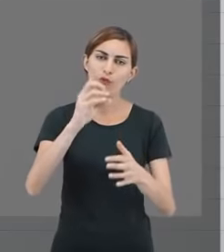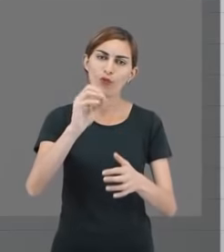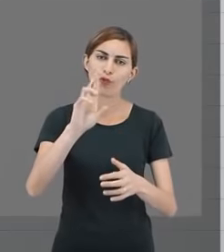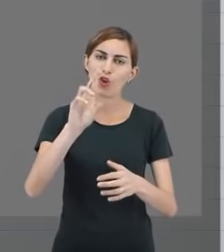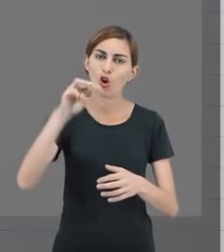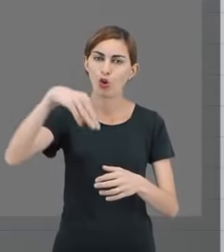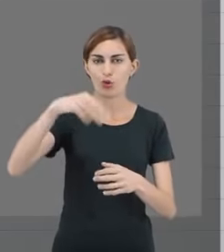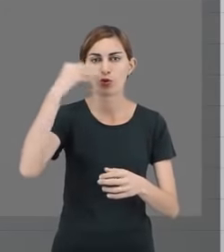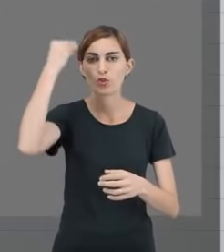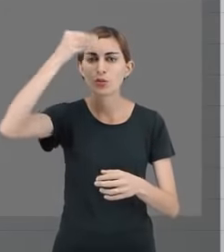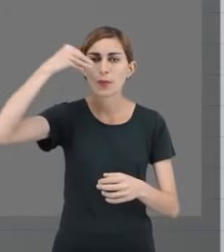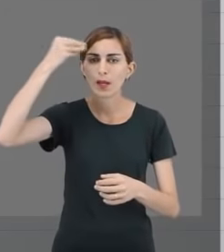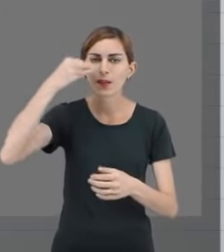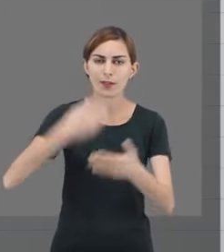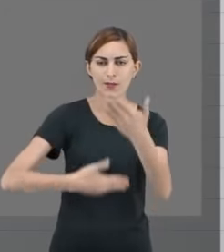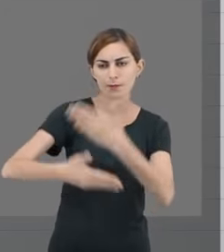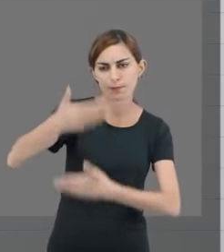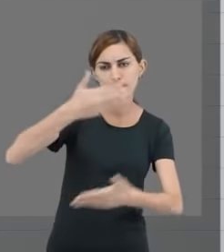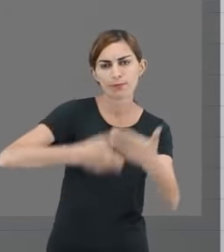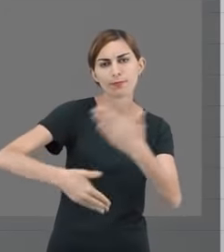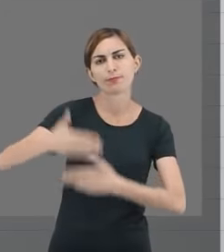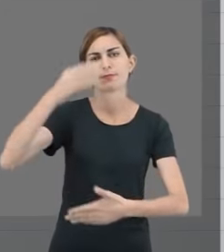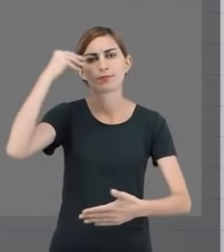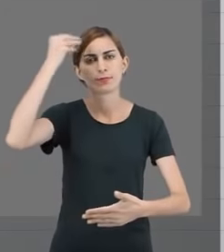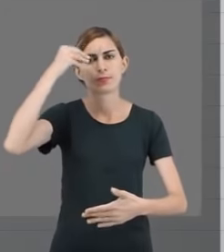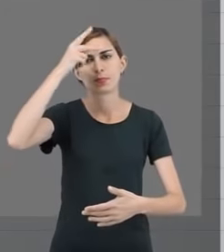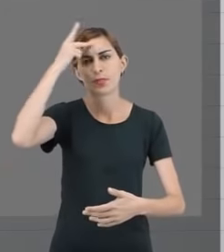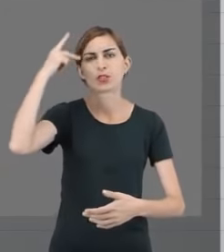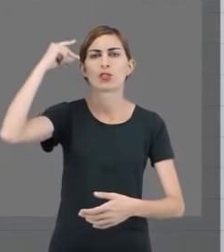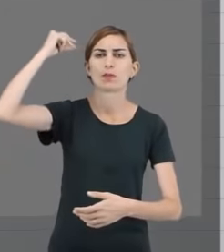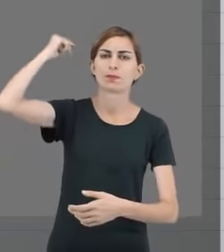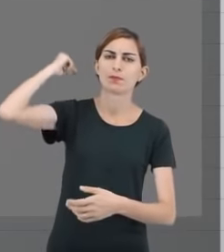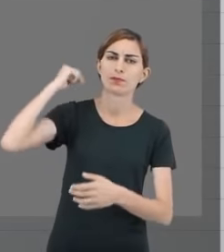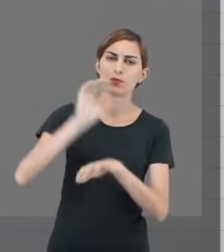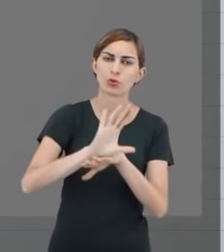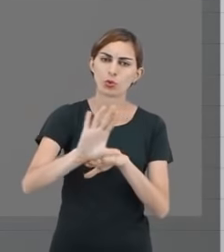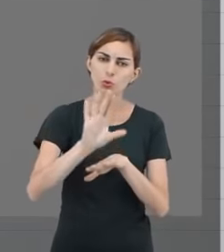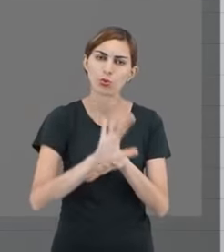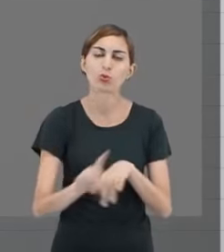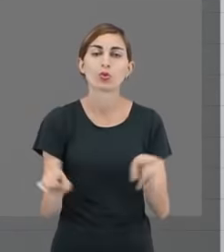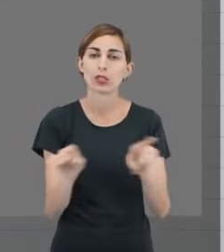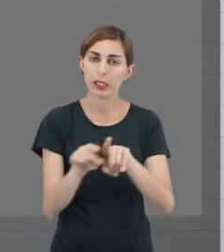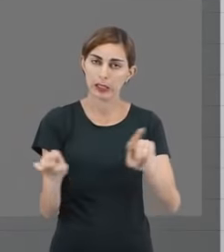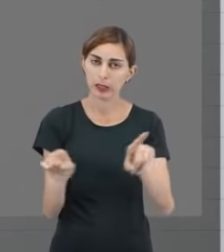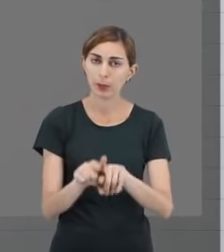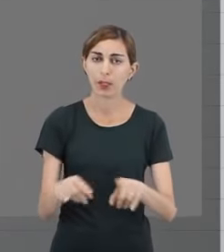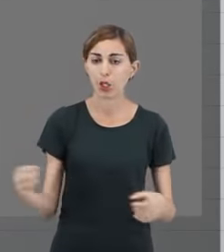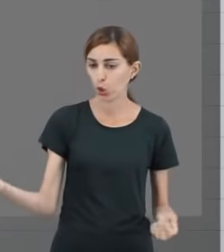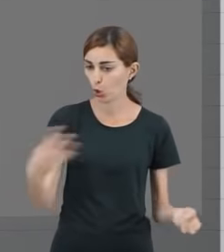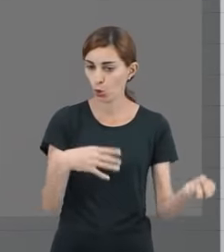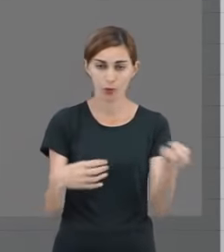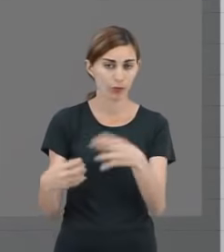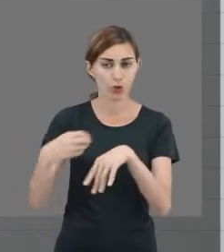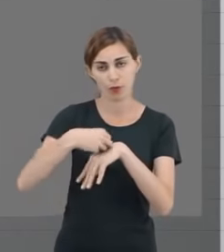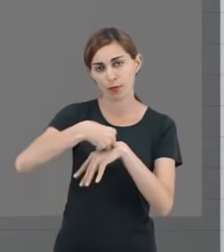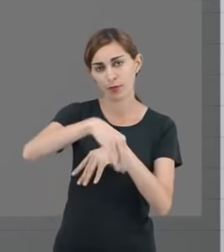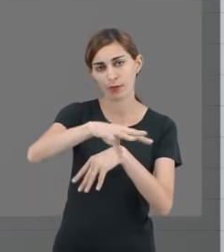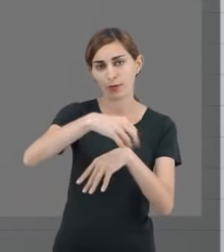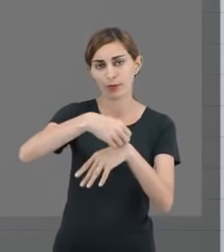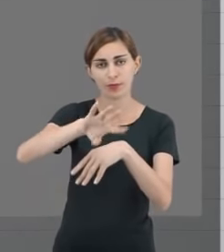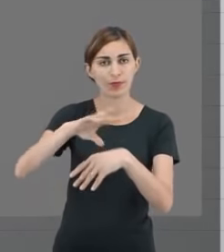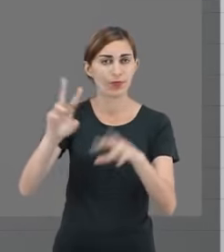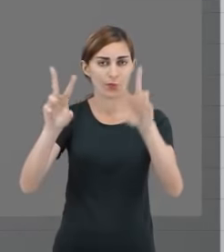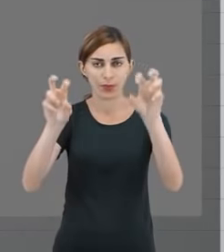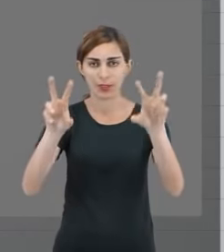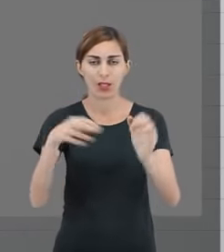experiências com essas pessoas que já são mais antigas no curso, assim como trazer atualizações dentro da